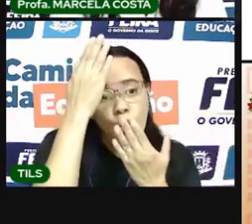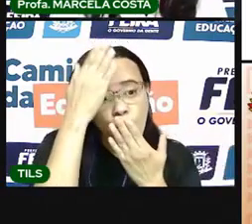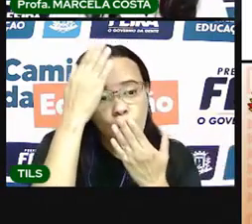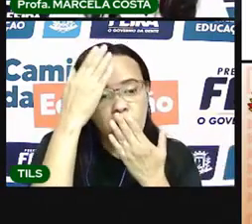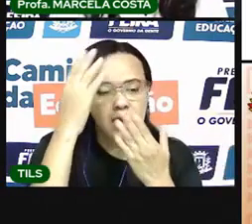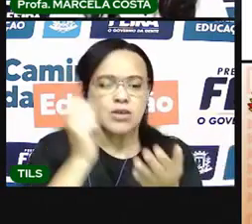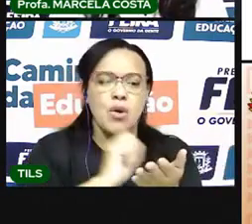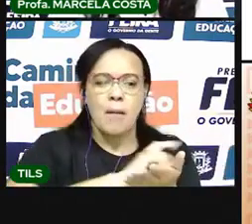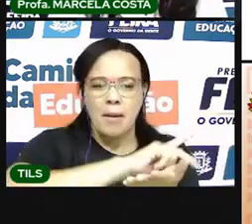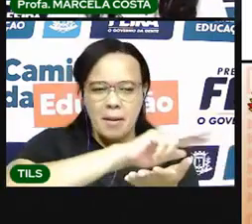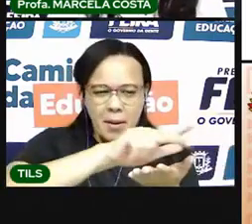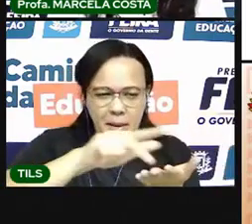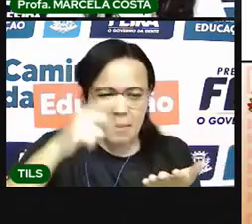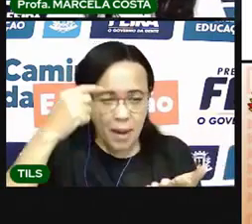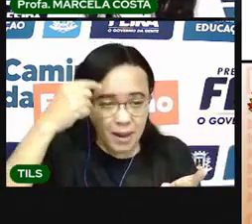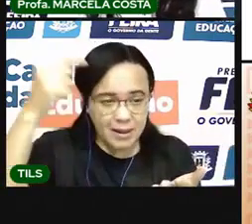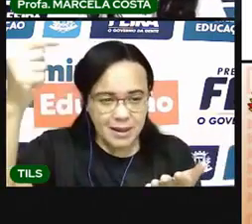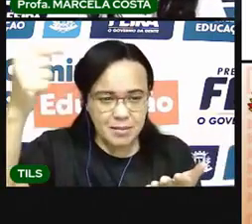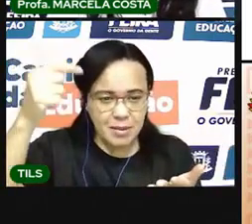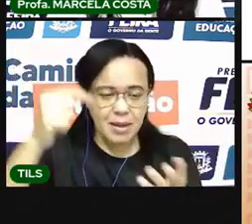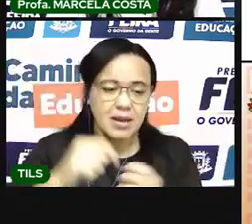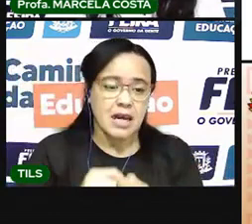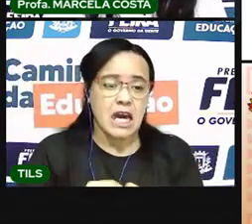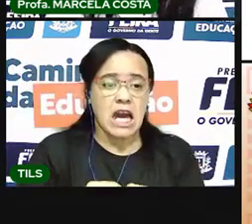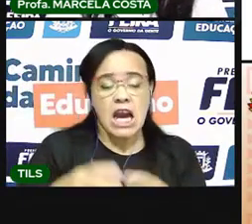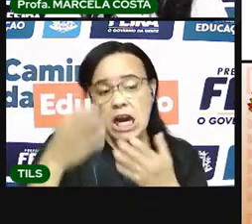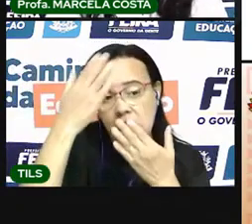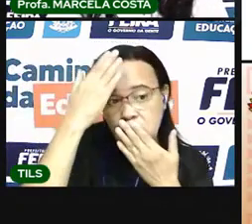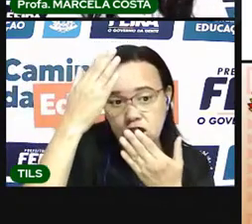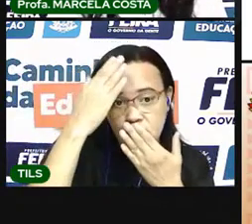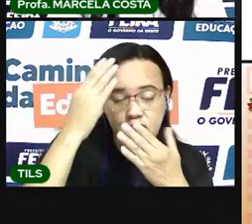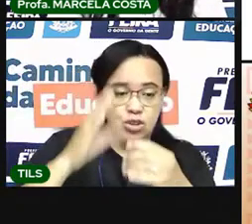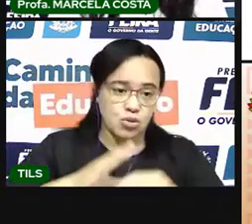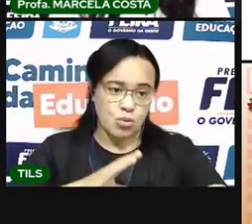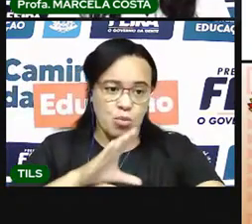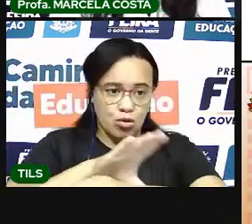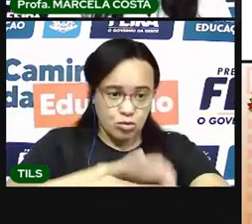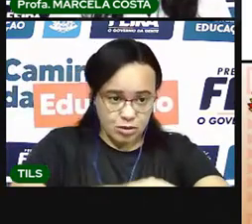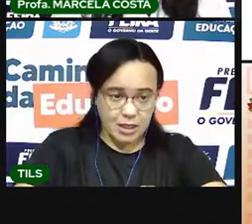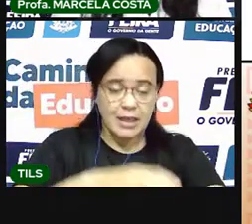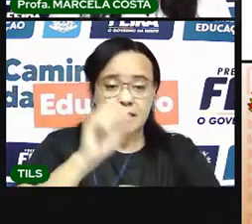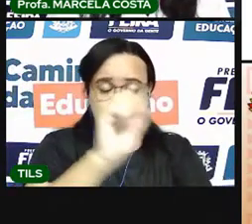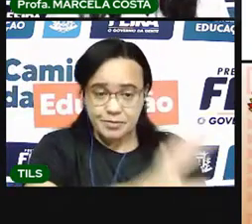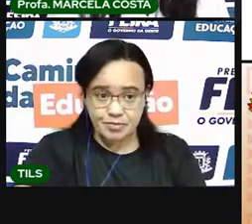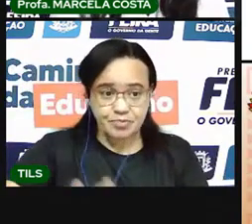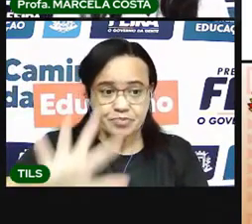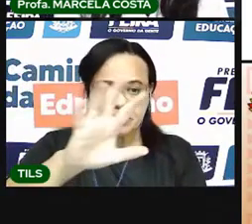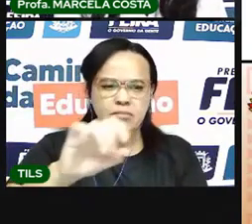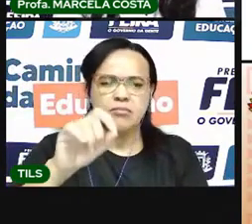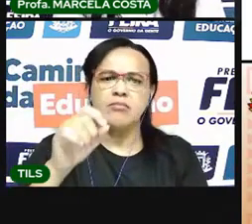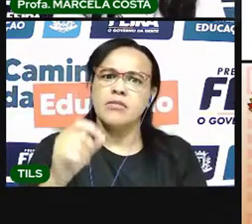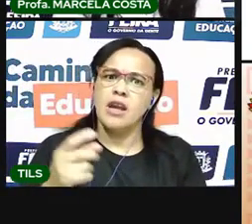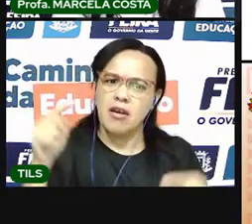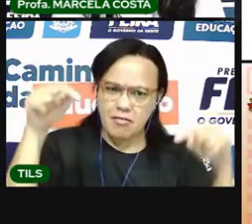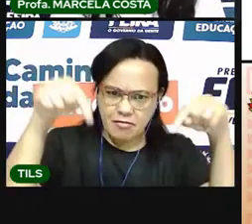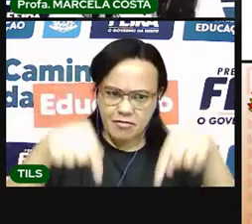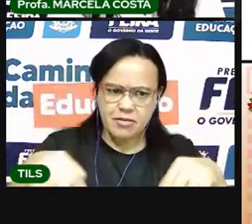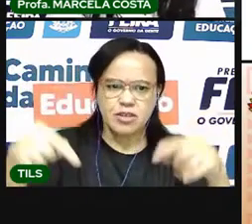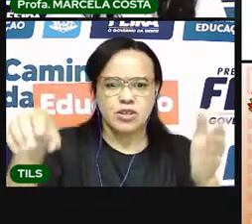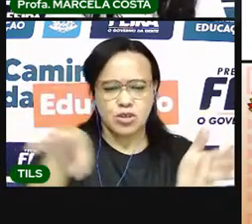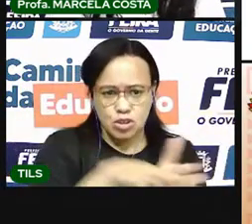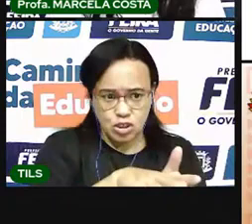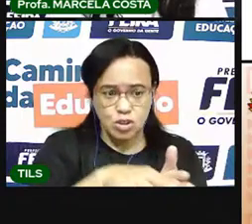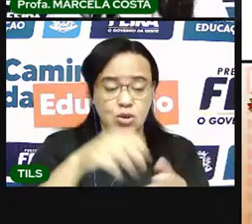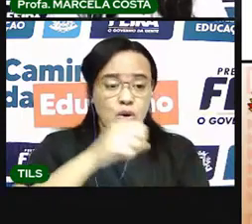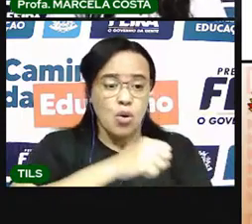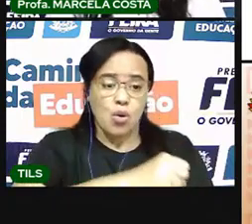portuguesa, europeia. Porque foram as pessoas que vieram aqui para o Brasil que trouxeram elementos para enriquecer a